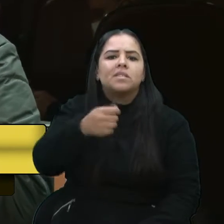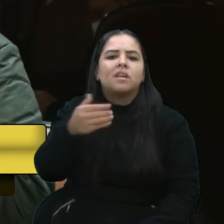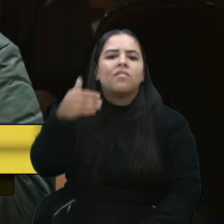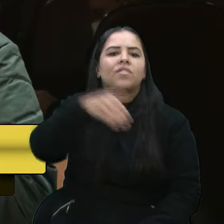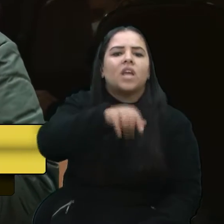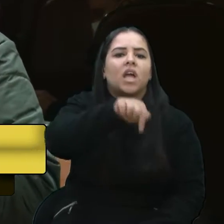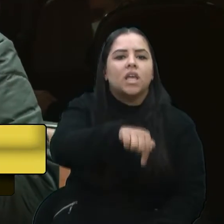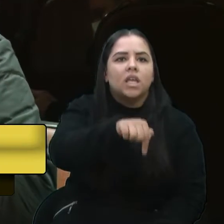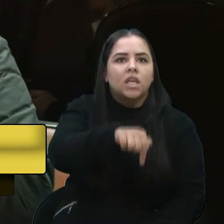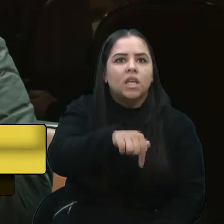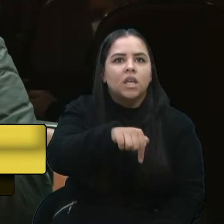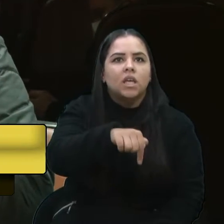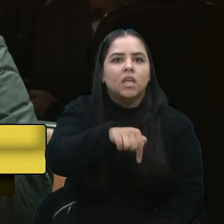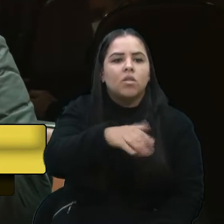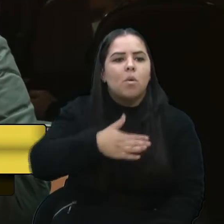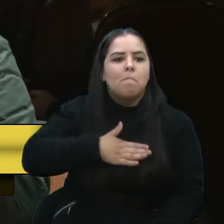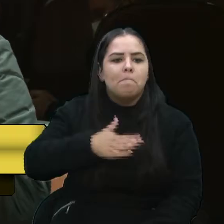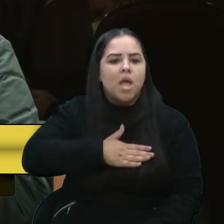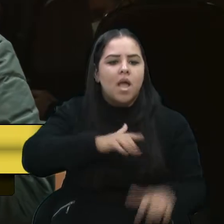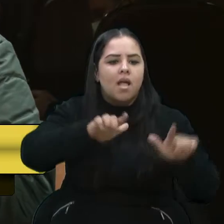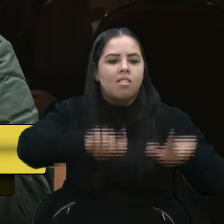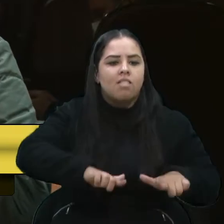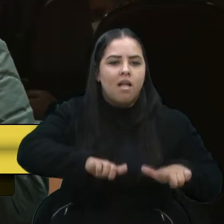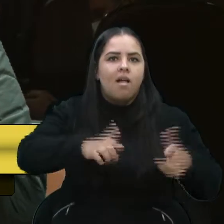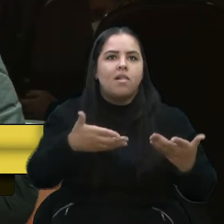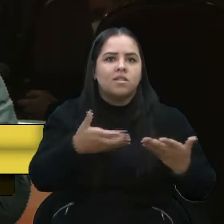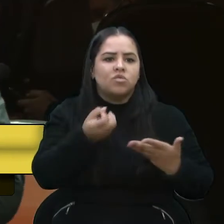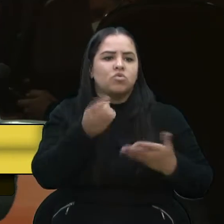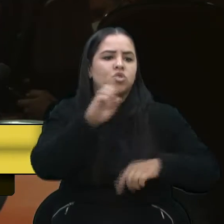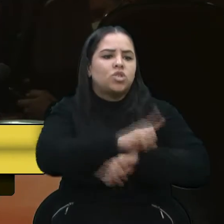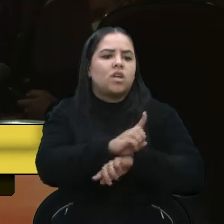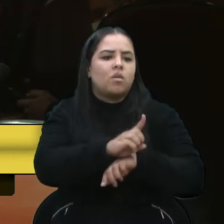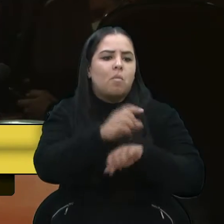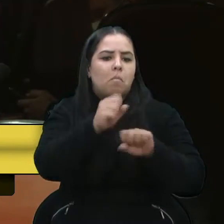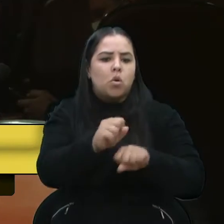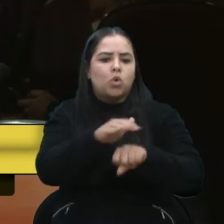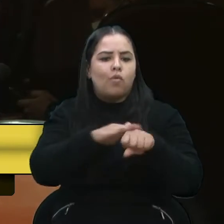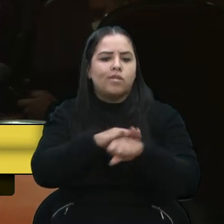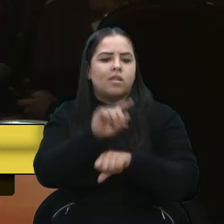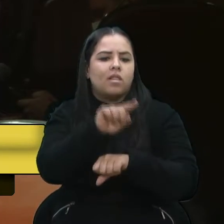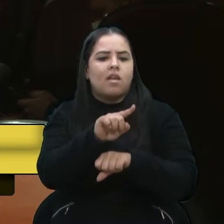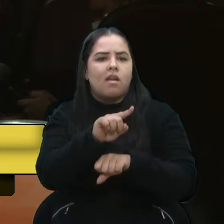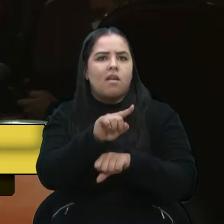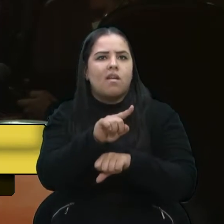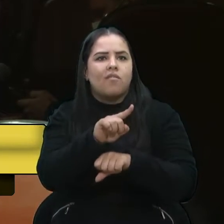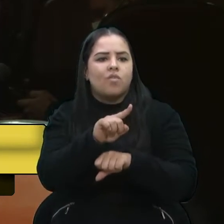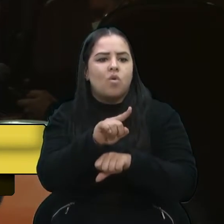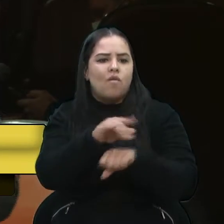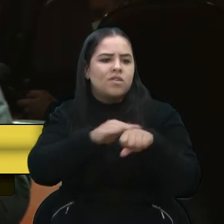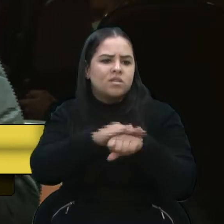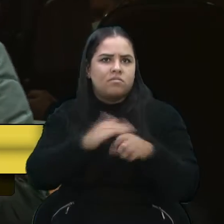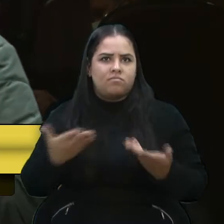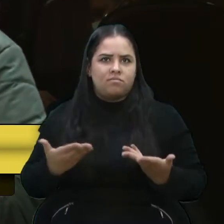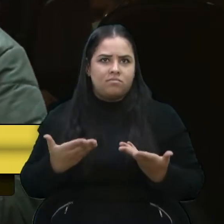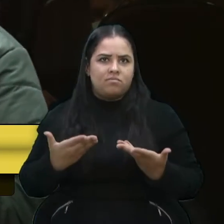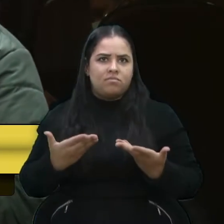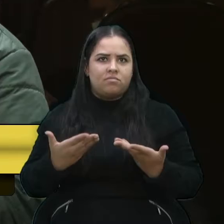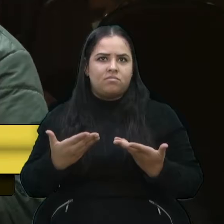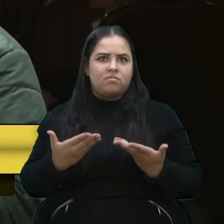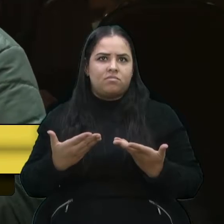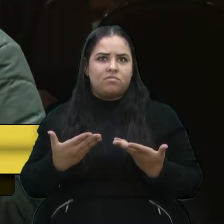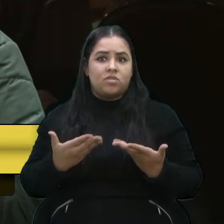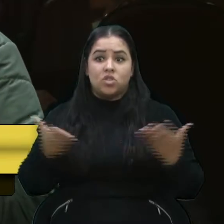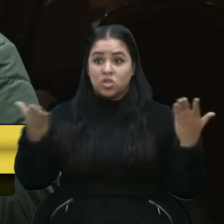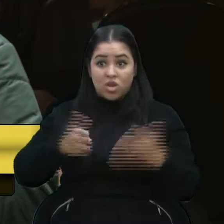no meu gabinete, que o dia que eu puder te atender, eu vou te atender. O vereador D'Ambrosio aconteceu isso com ele lá na